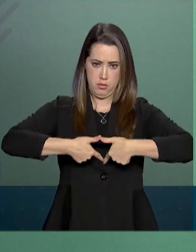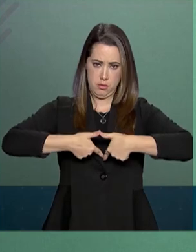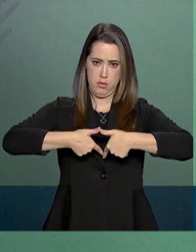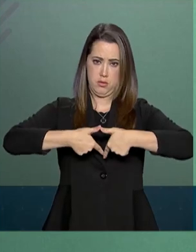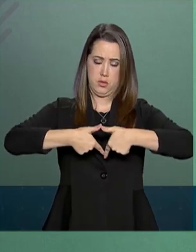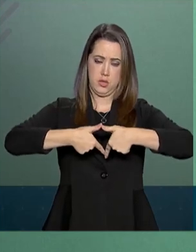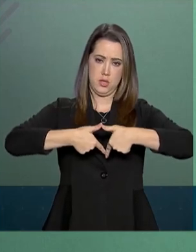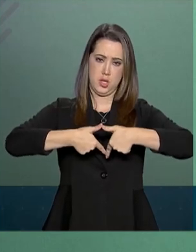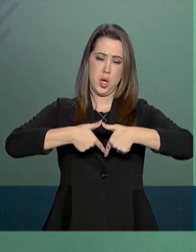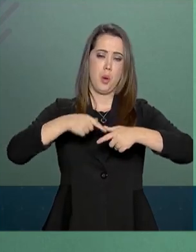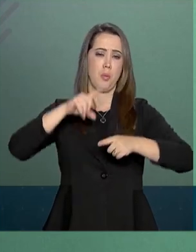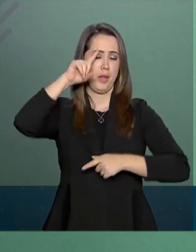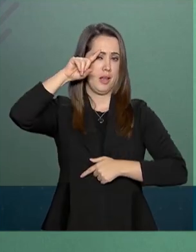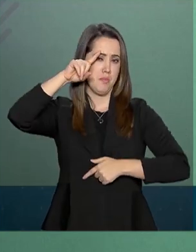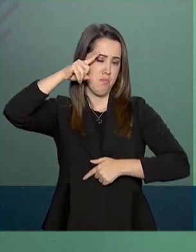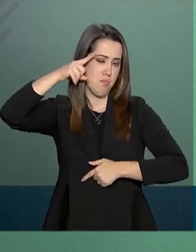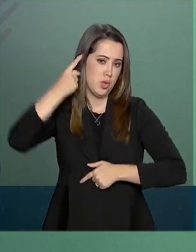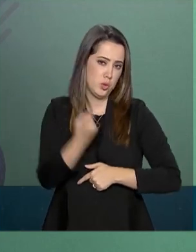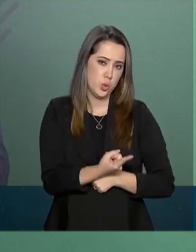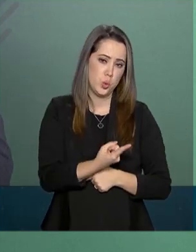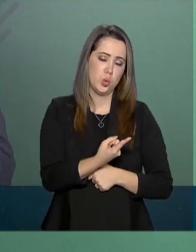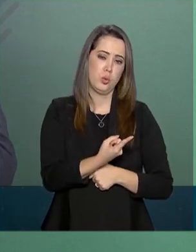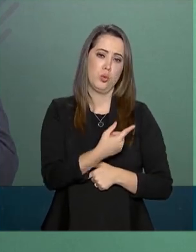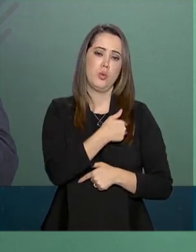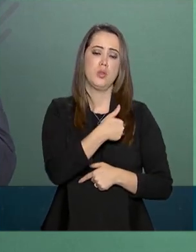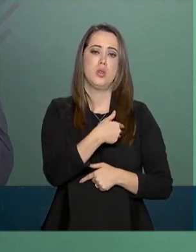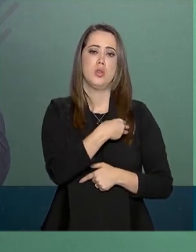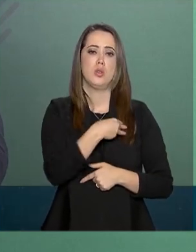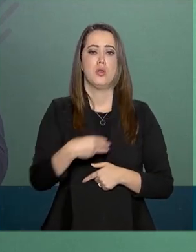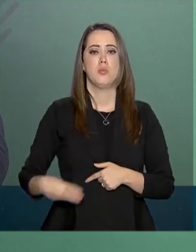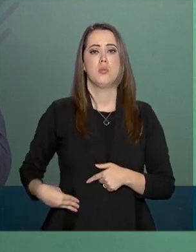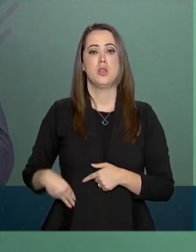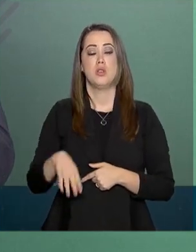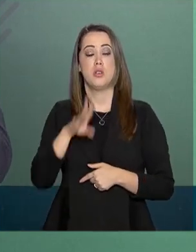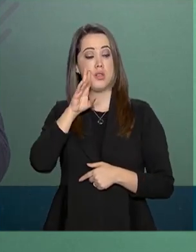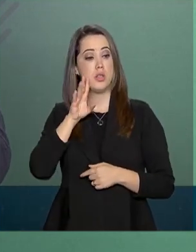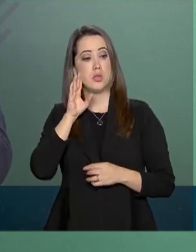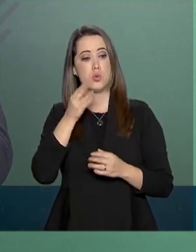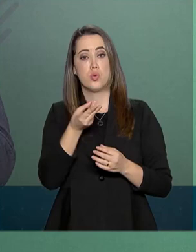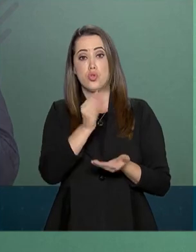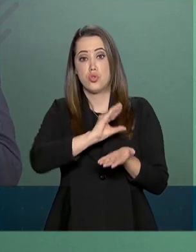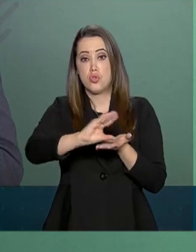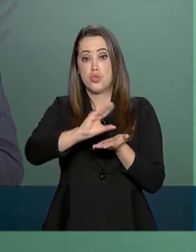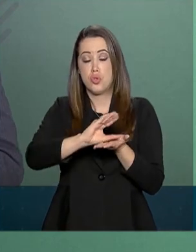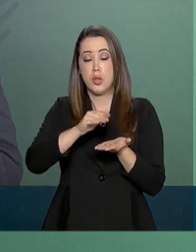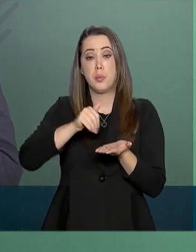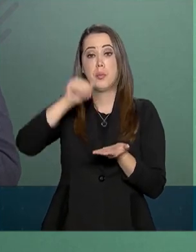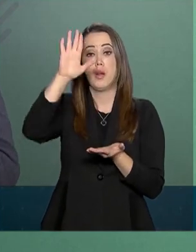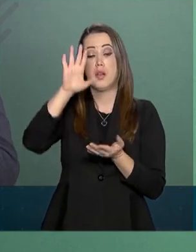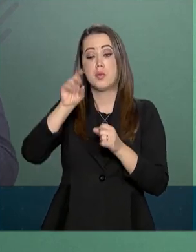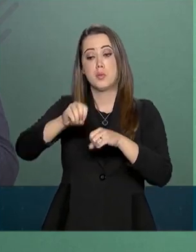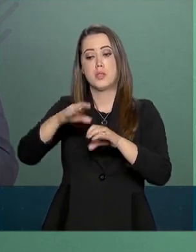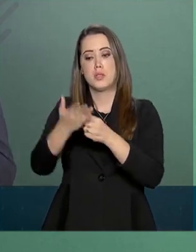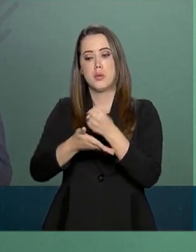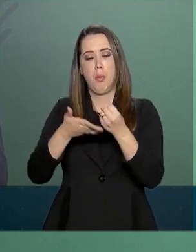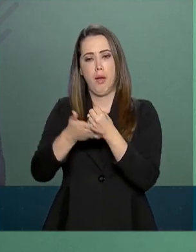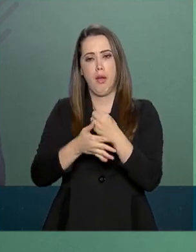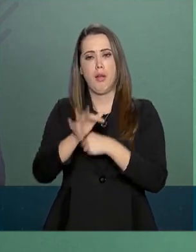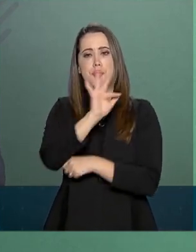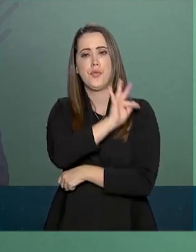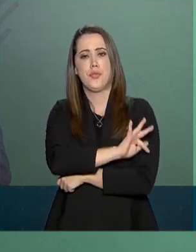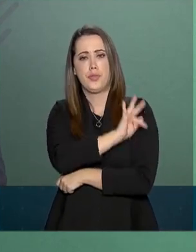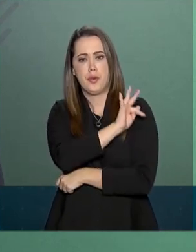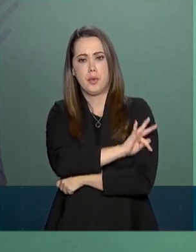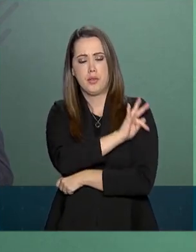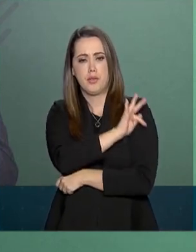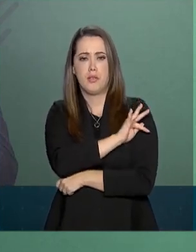privilegie o ensino básico, o ensino fundamental e, naturalmente, também o ensino